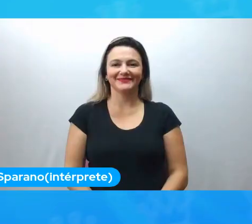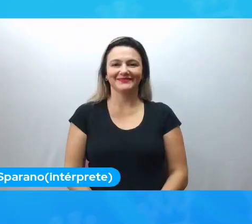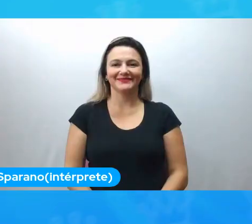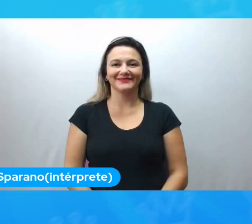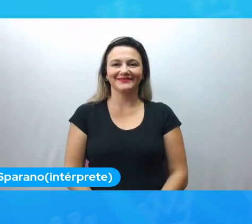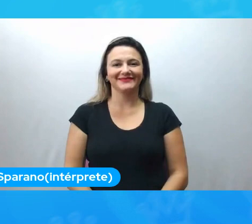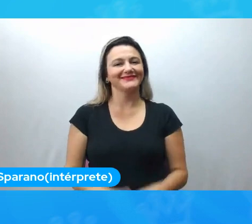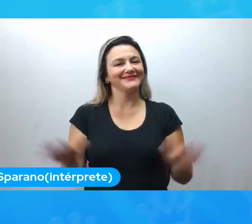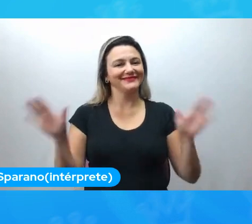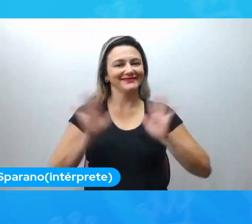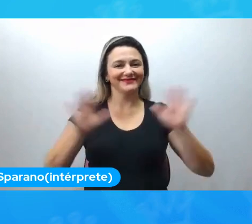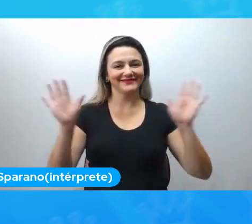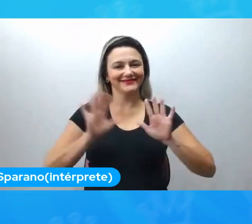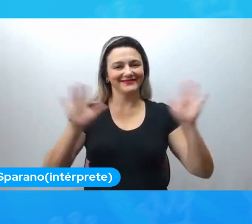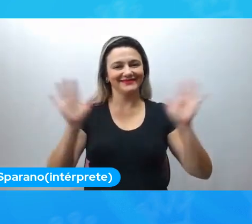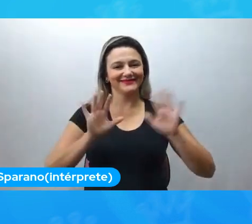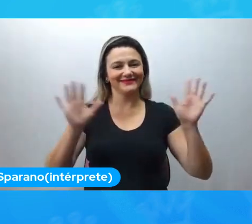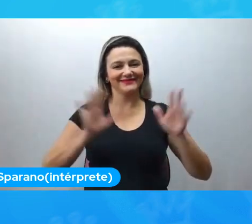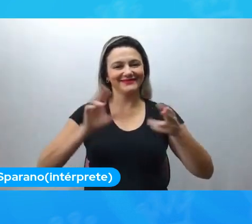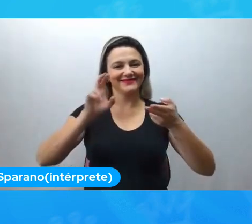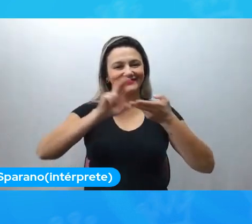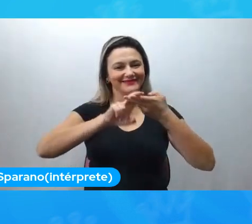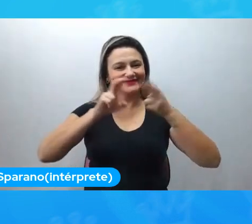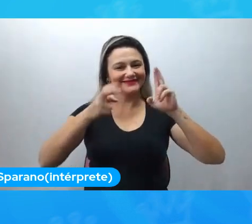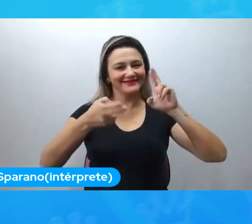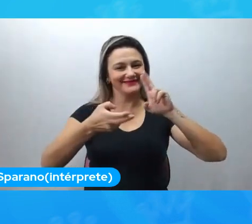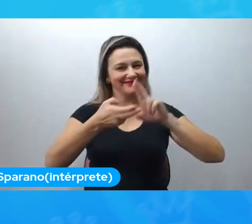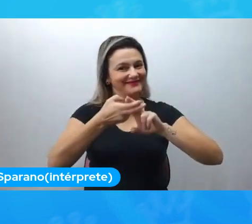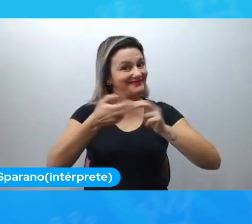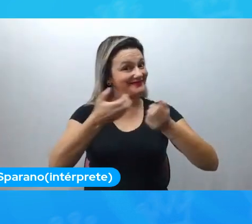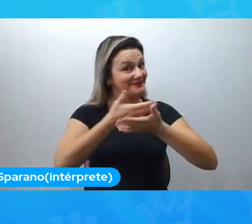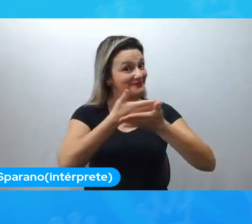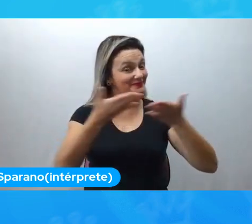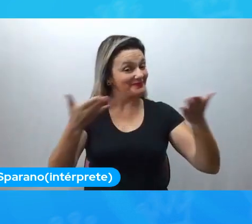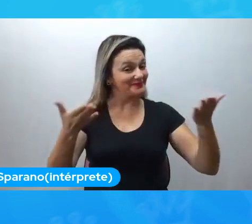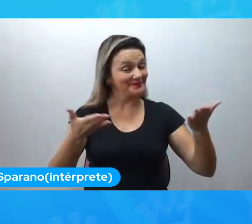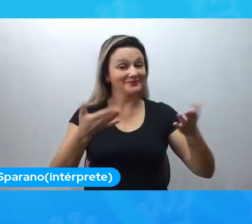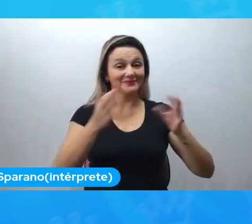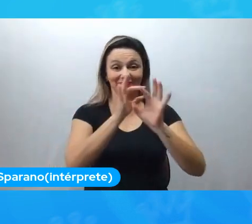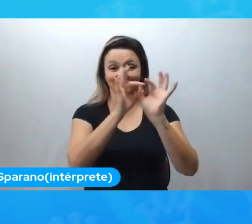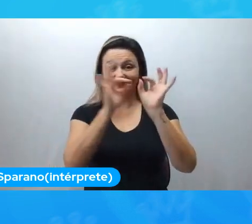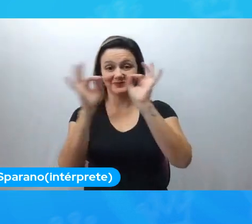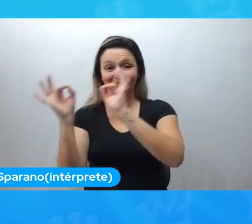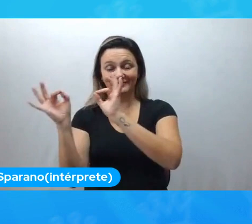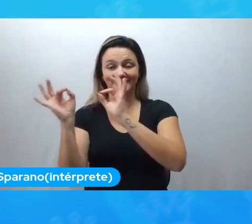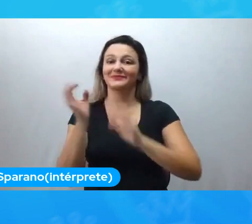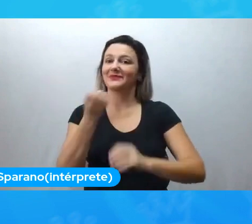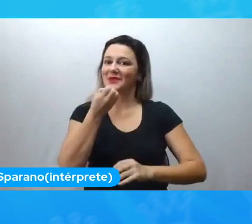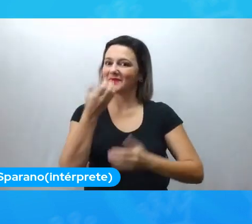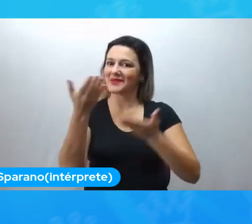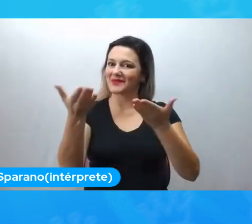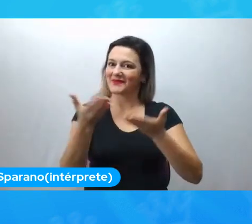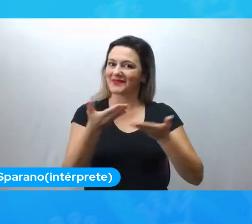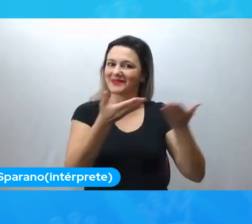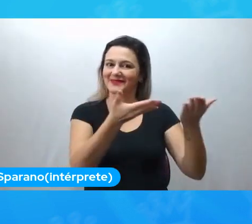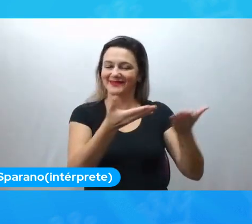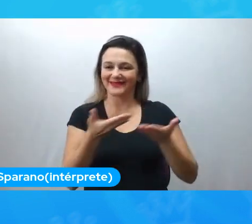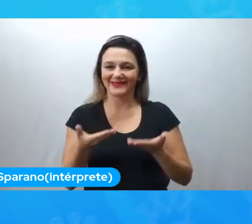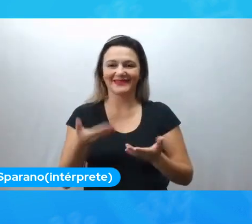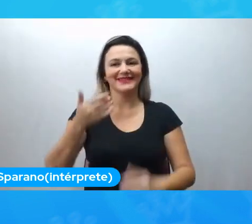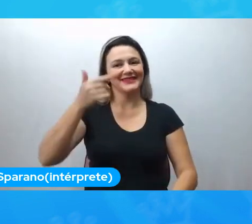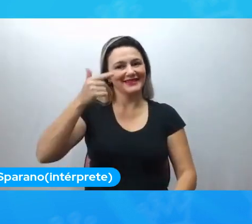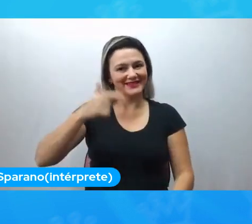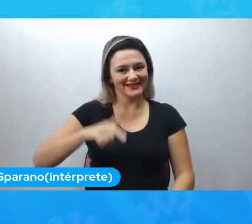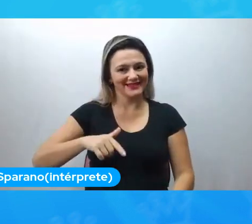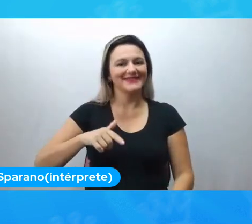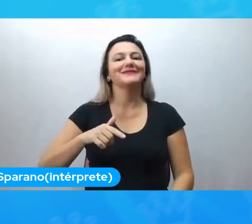Olá, Pythonistas de plantão! Sejam todos bem-vindos e bem-vindas a mais uma palestra